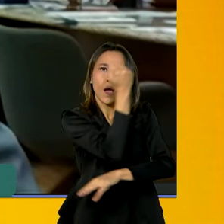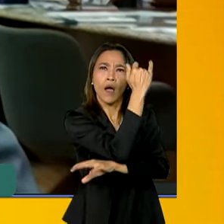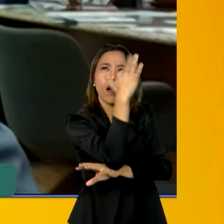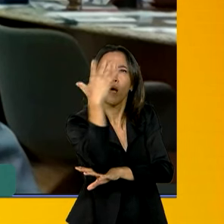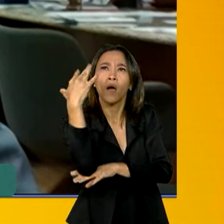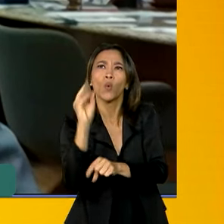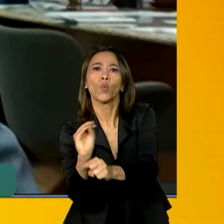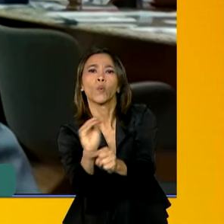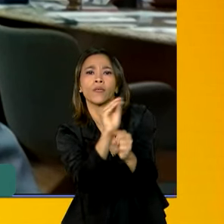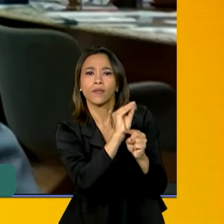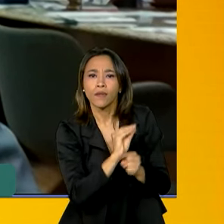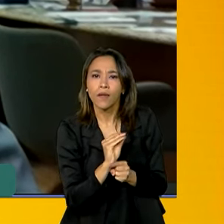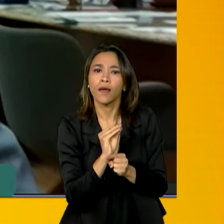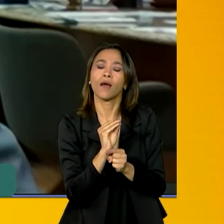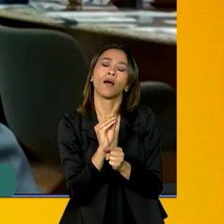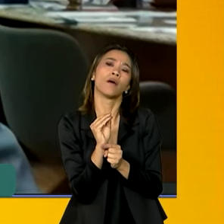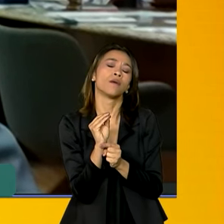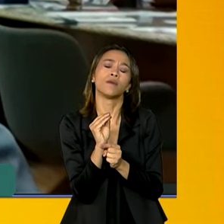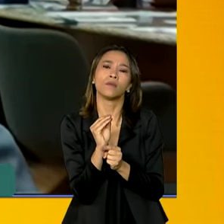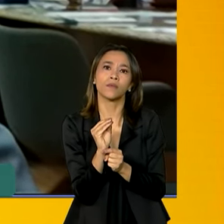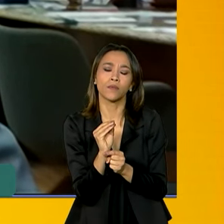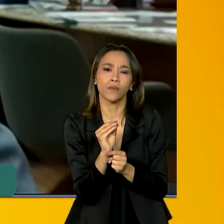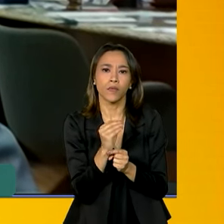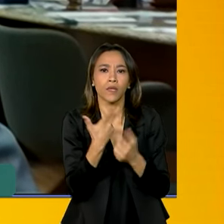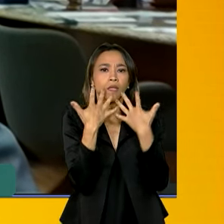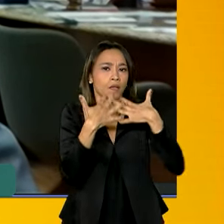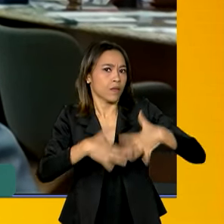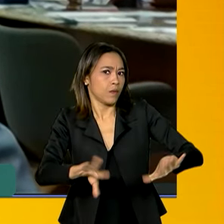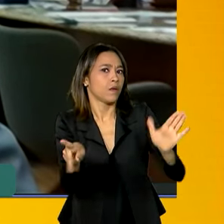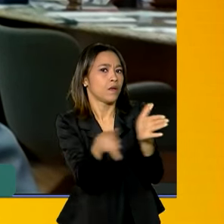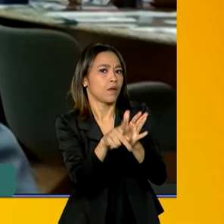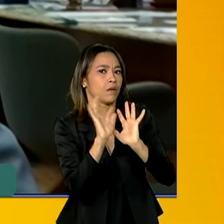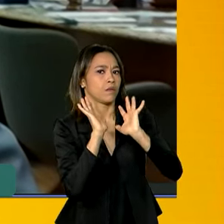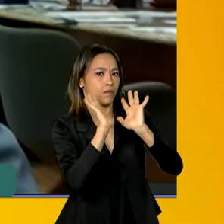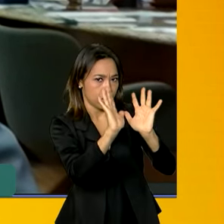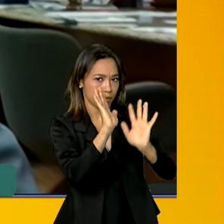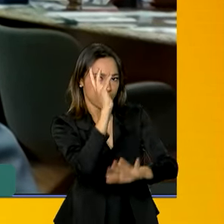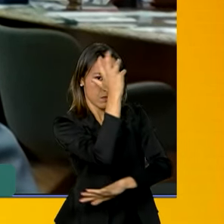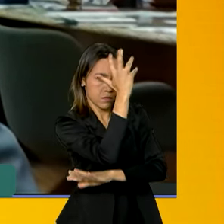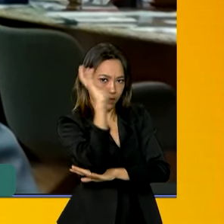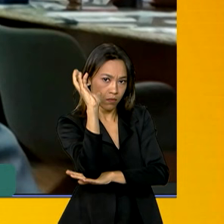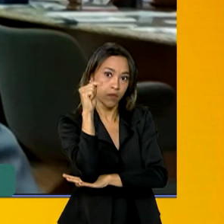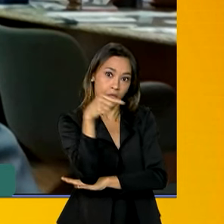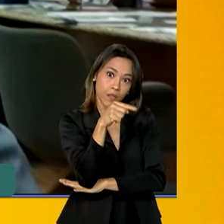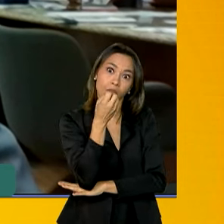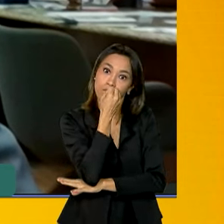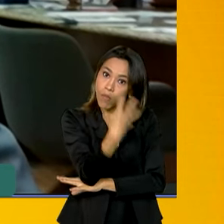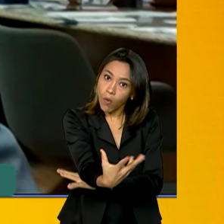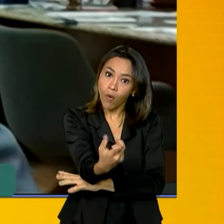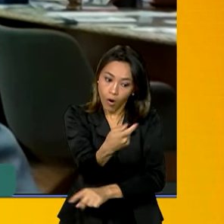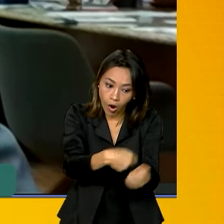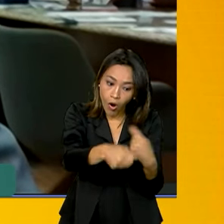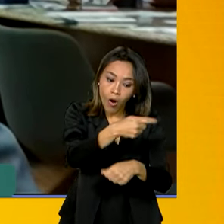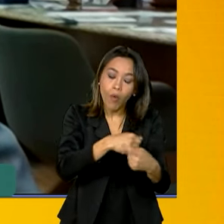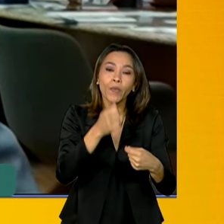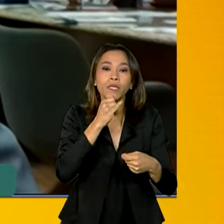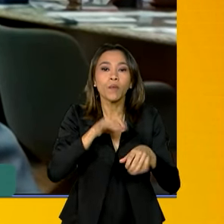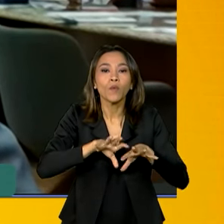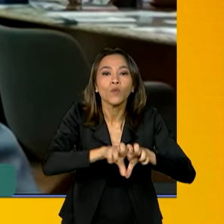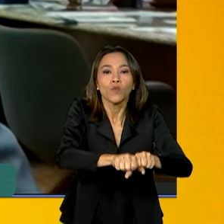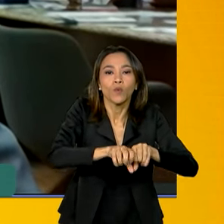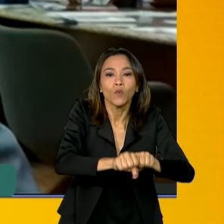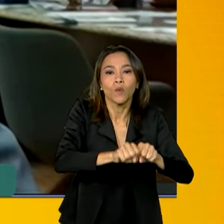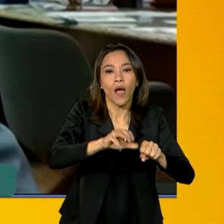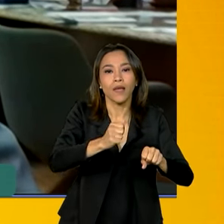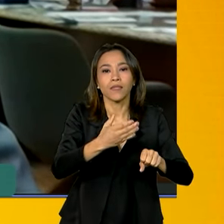amazônica com espécies nativas, que podem dar resultado econômico, como o açaí, o